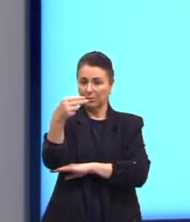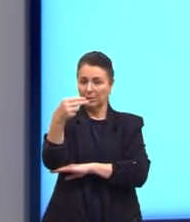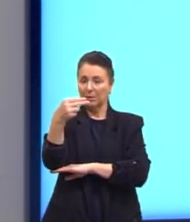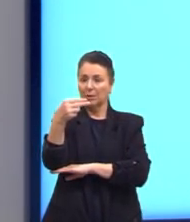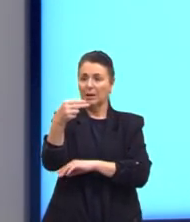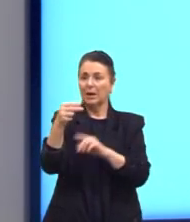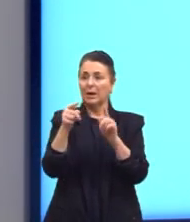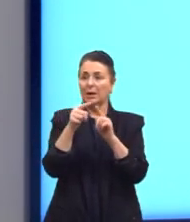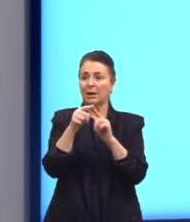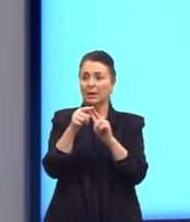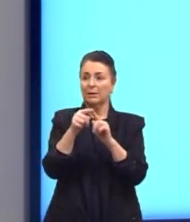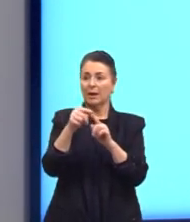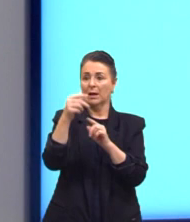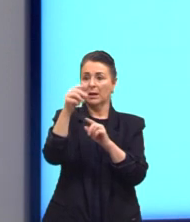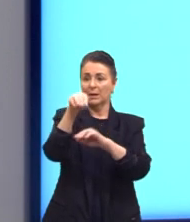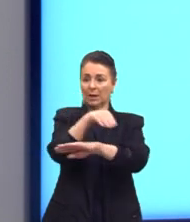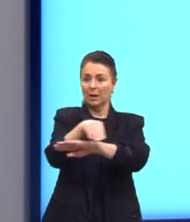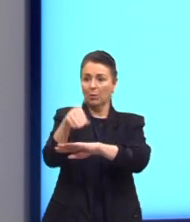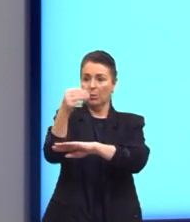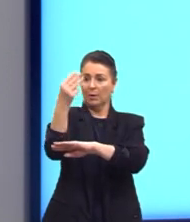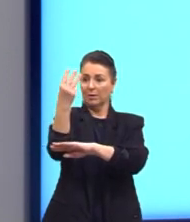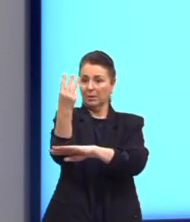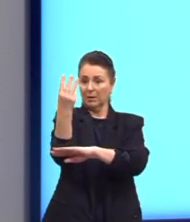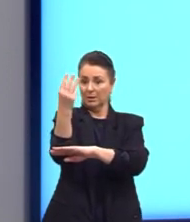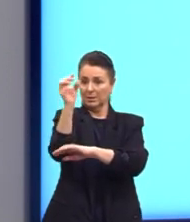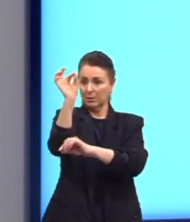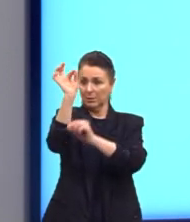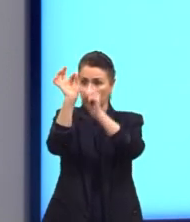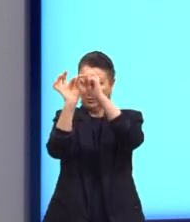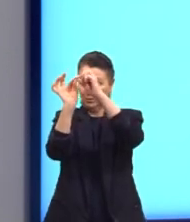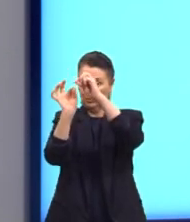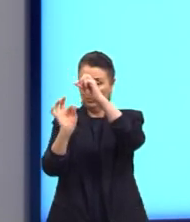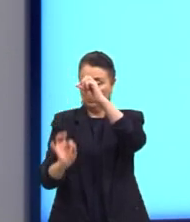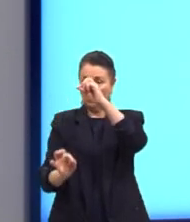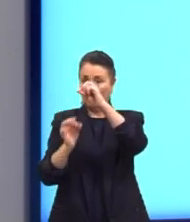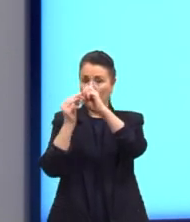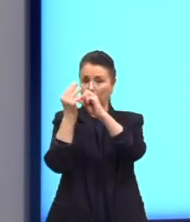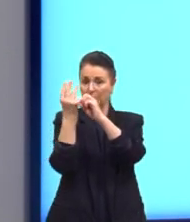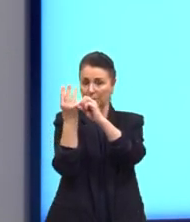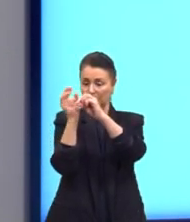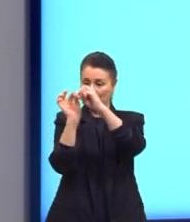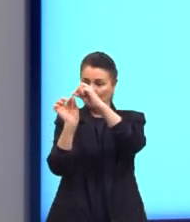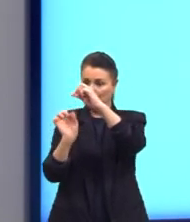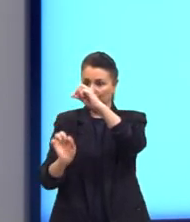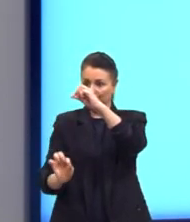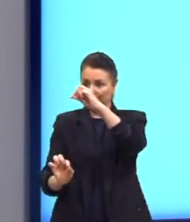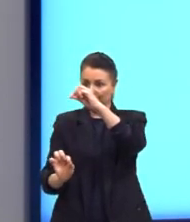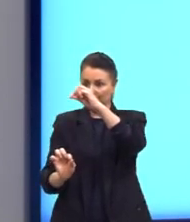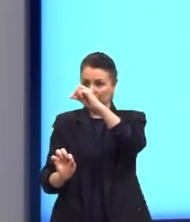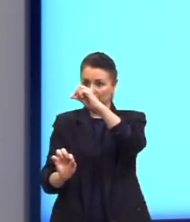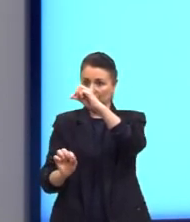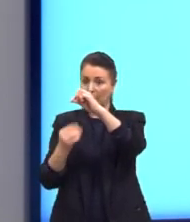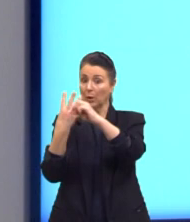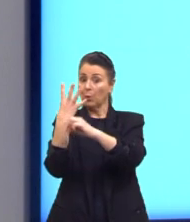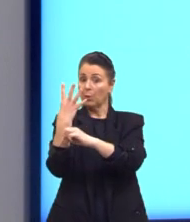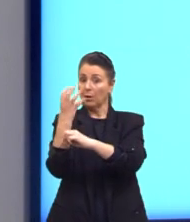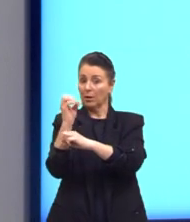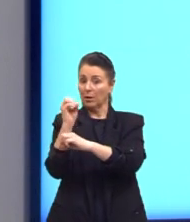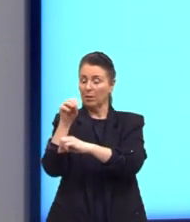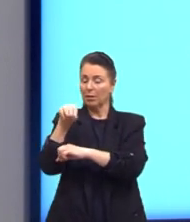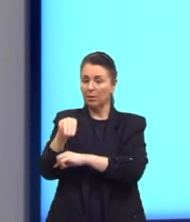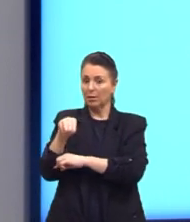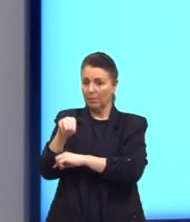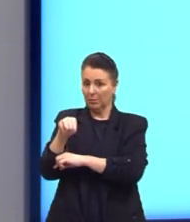Na interseção ali da Rua 3. Então, nós temos aqui destacado a Rua 3. E está 40 metros